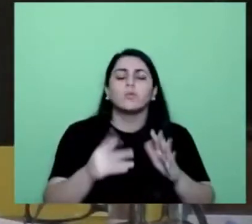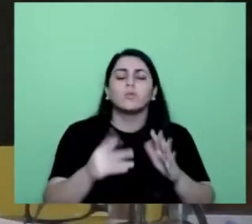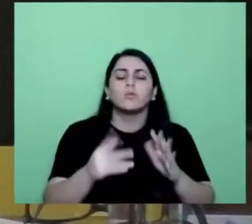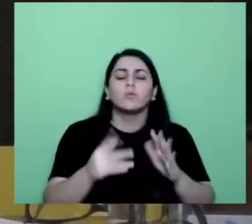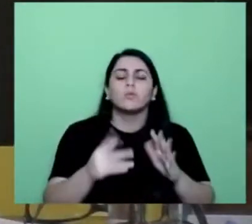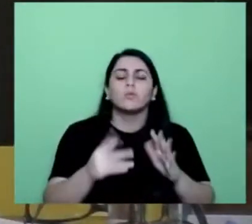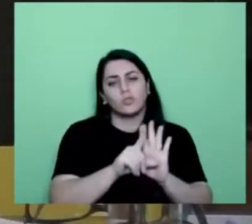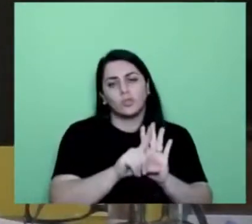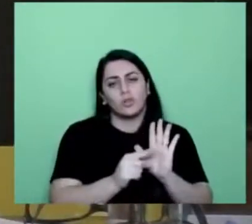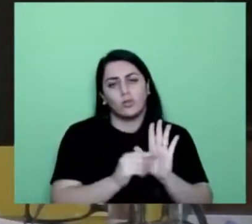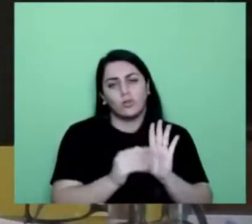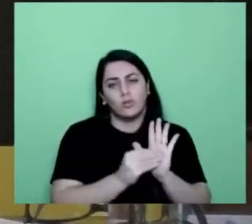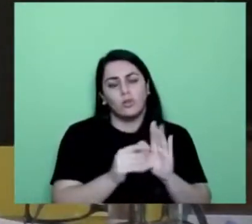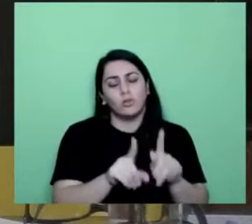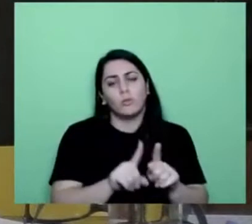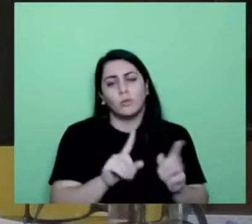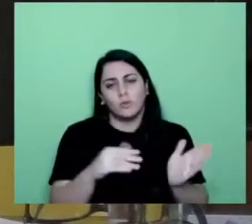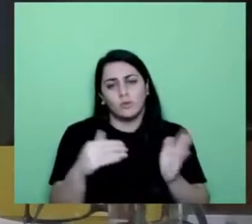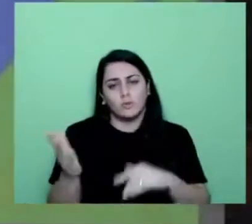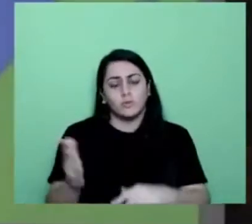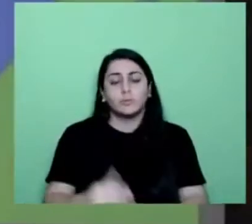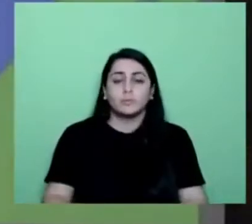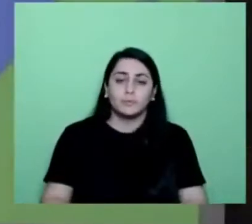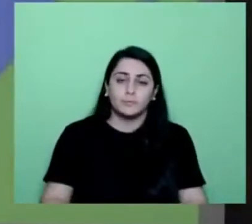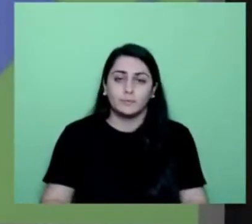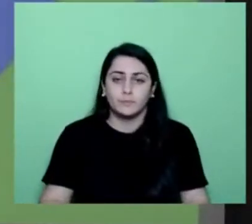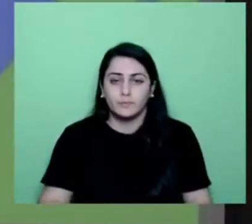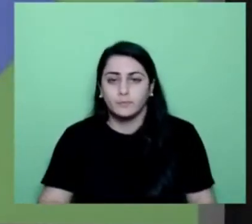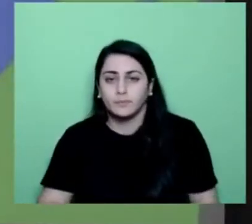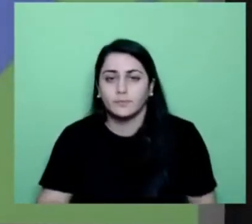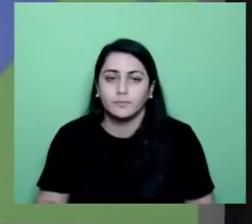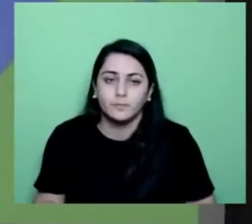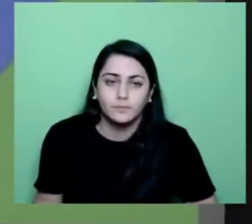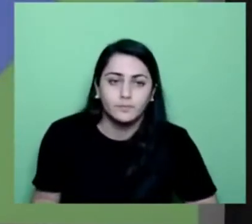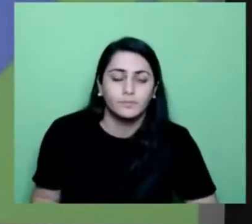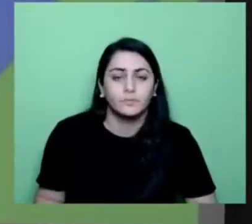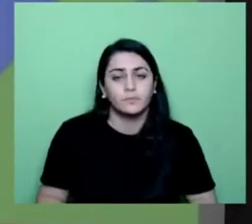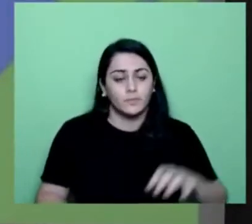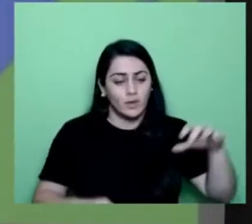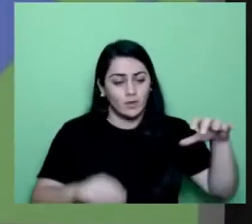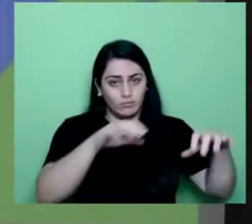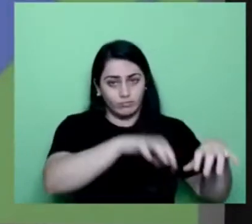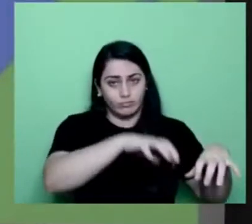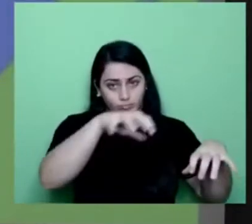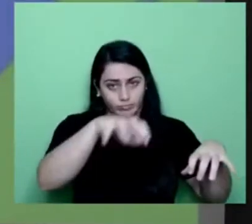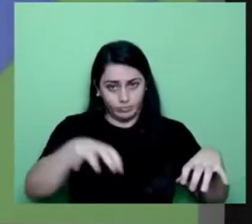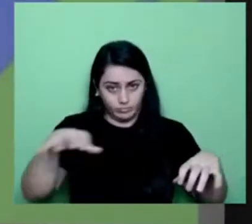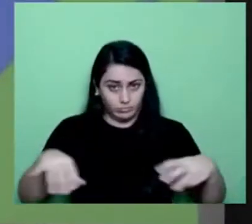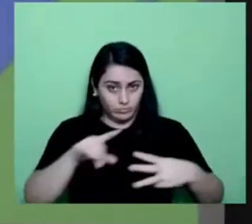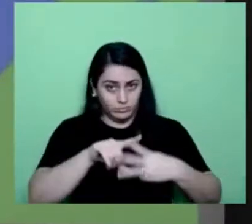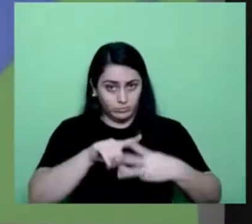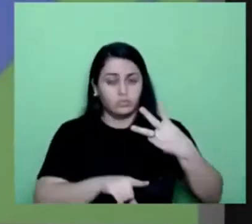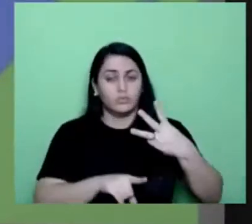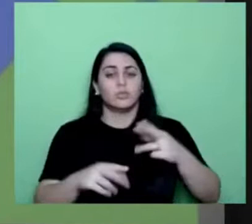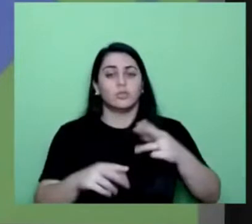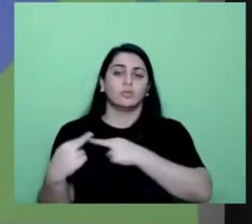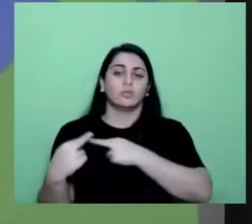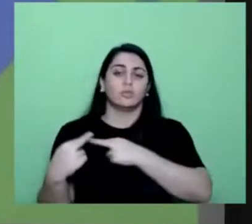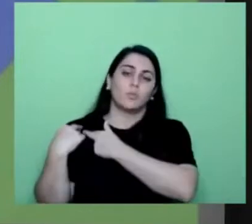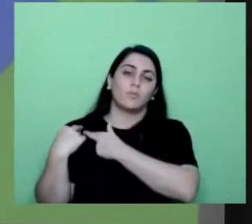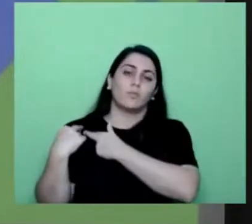Próximo. Então, vamos lá. Os núcleos que vocês viram, os três núcleos primeiros, serão responsáveis na